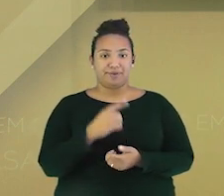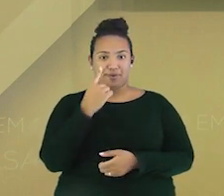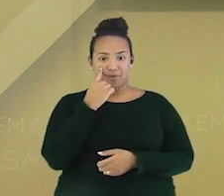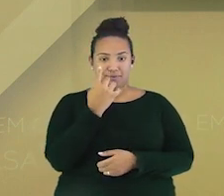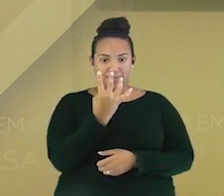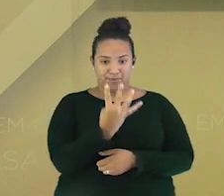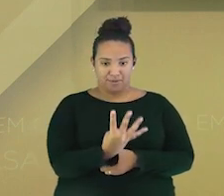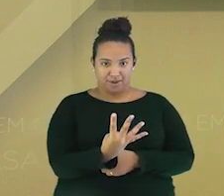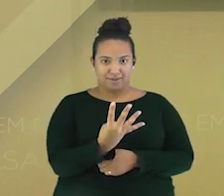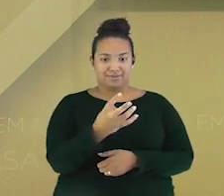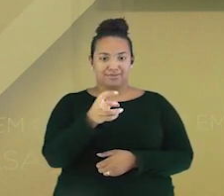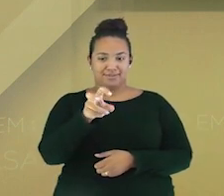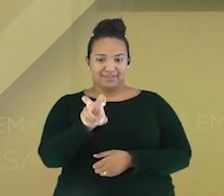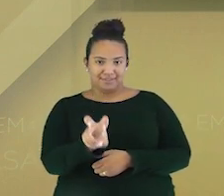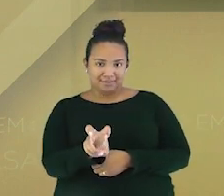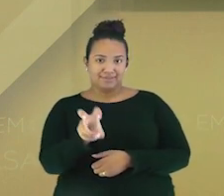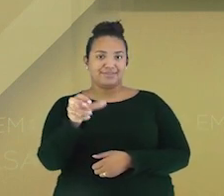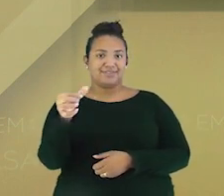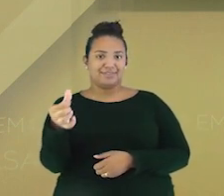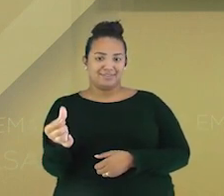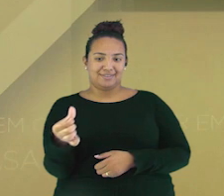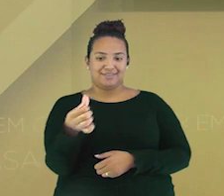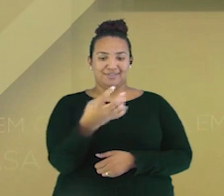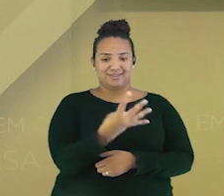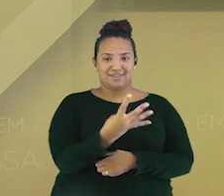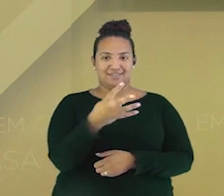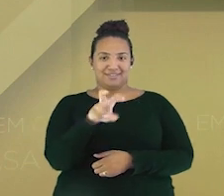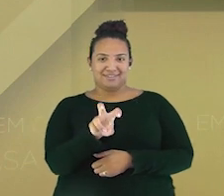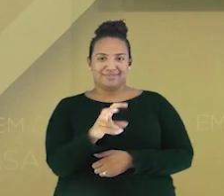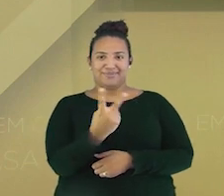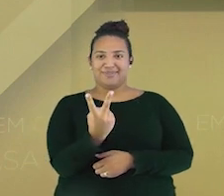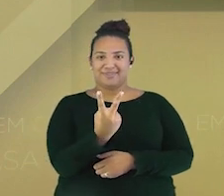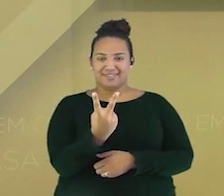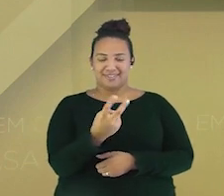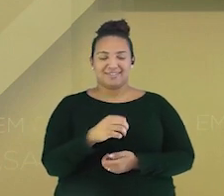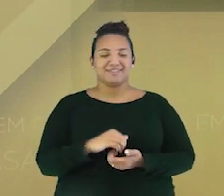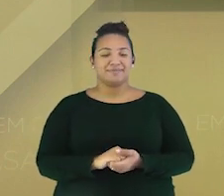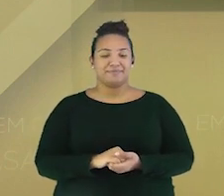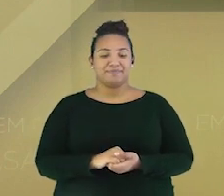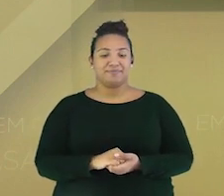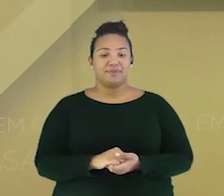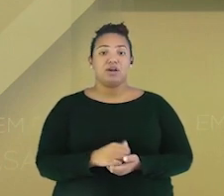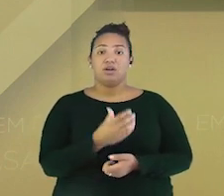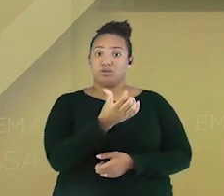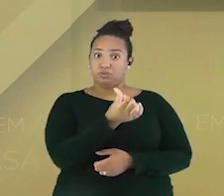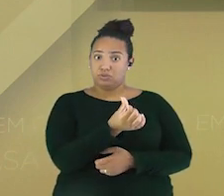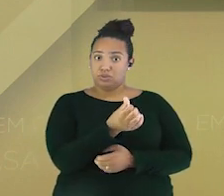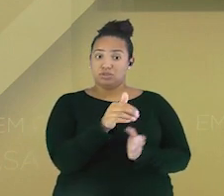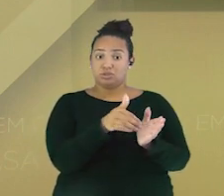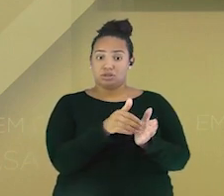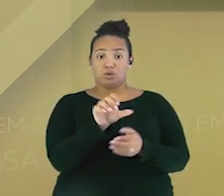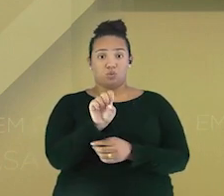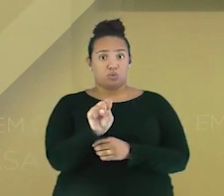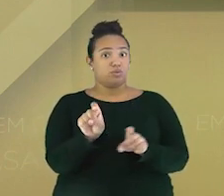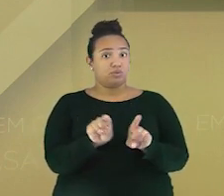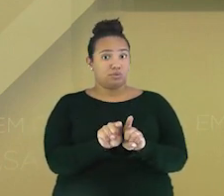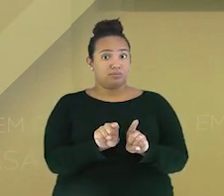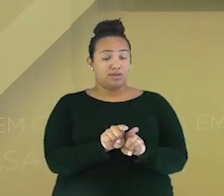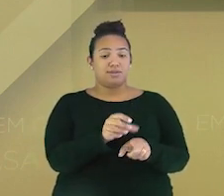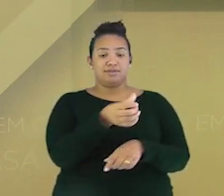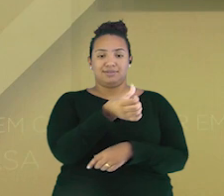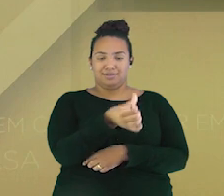5, 6. Do número 6 até o número 8, também vamos andar duas casas. 6,